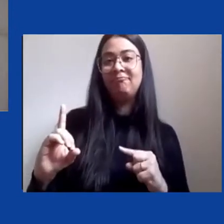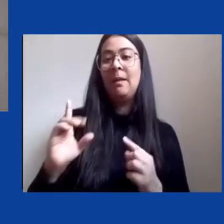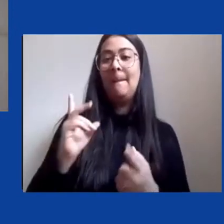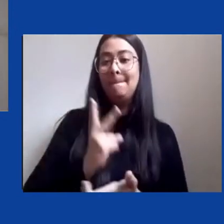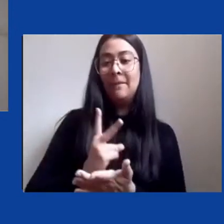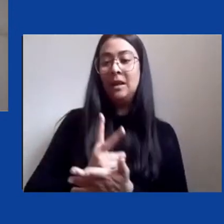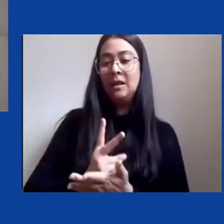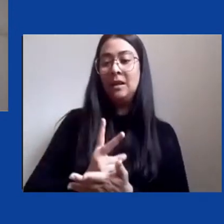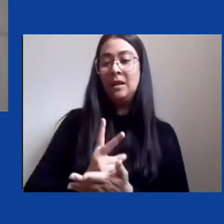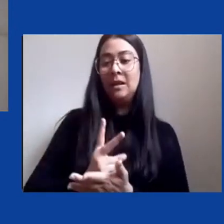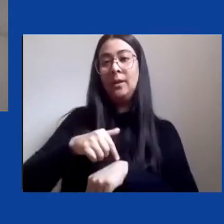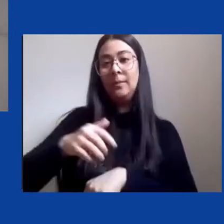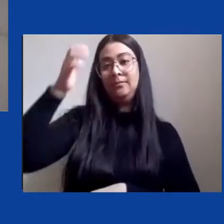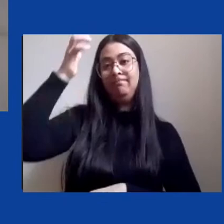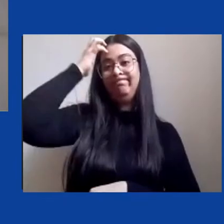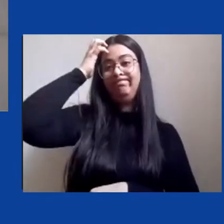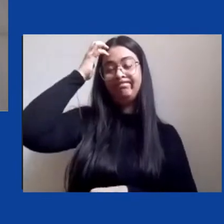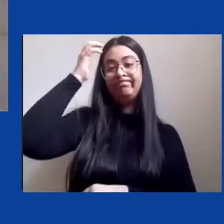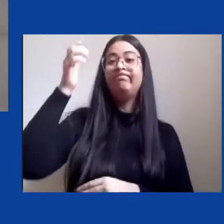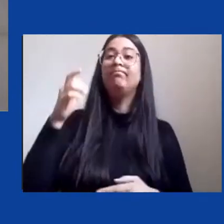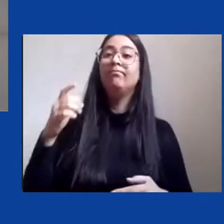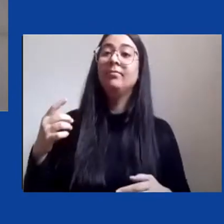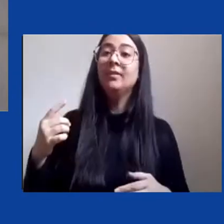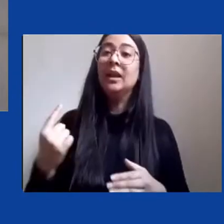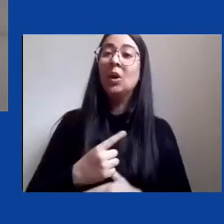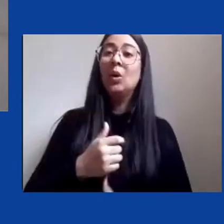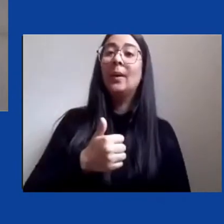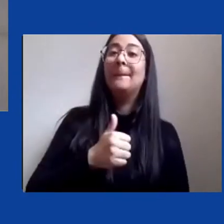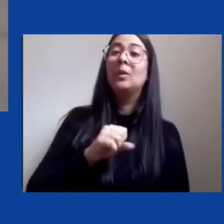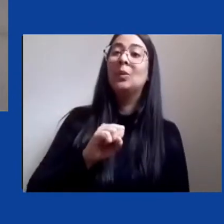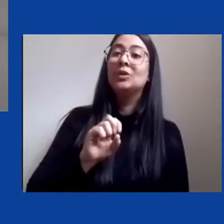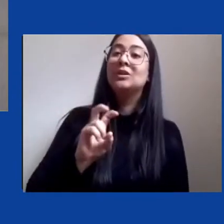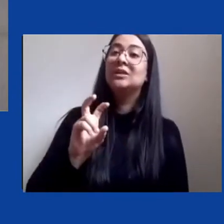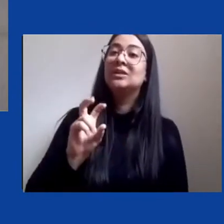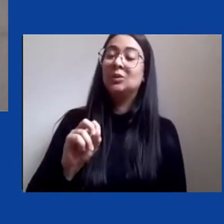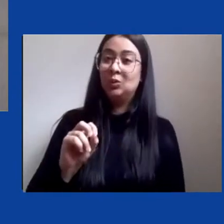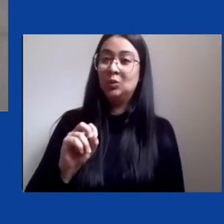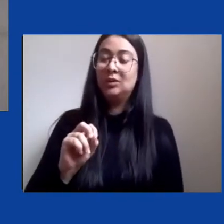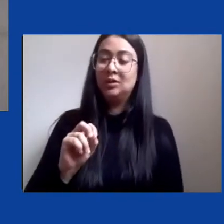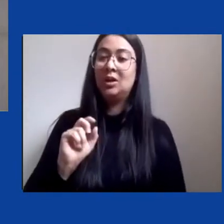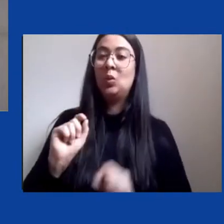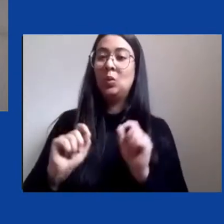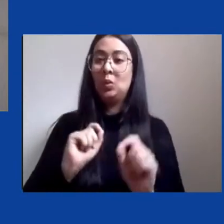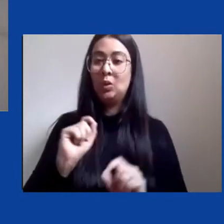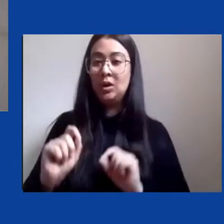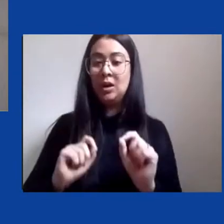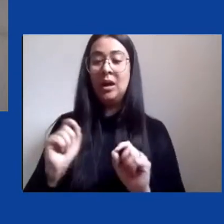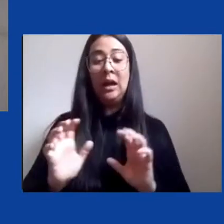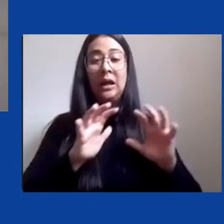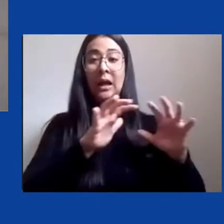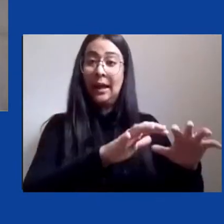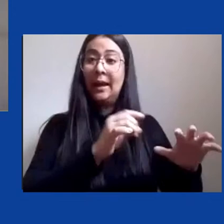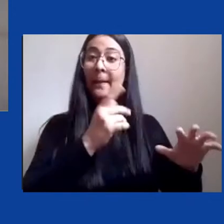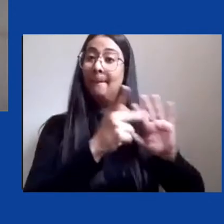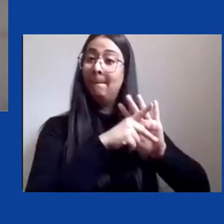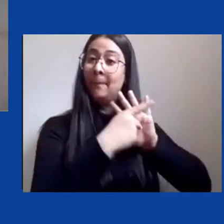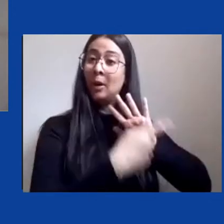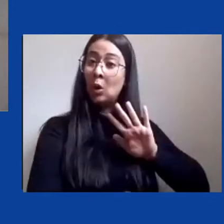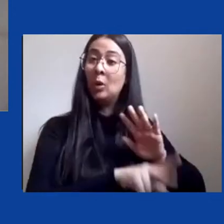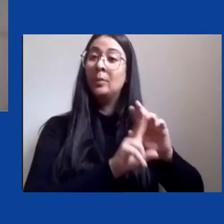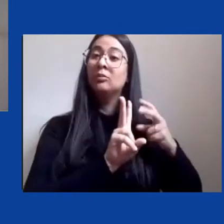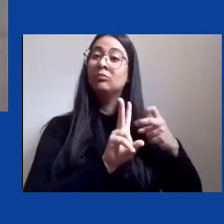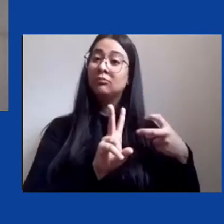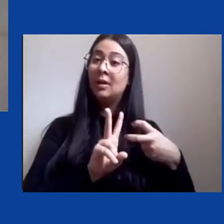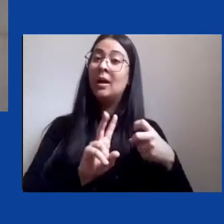1850 para reserva de terras aos povos indígenas. Mas diferente do que